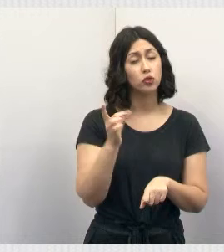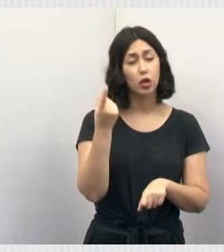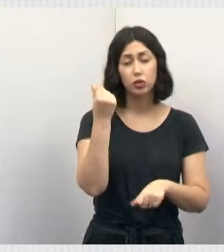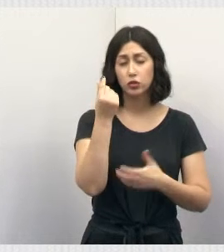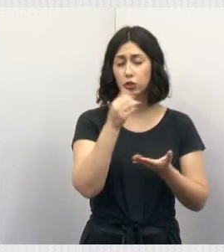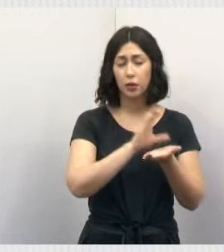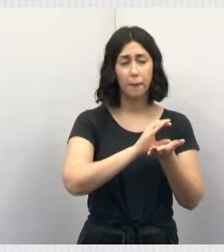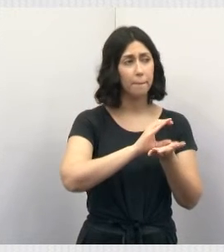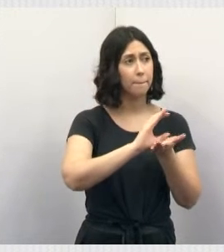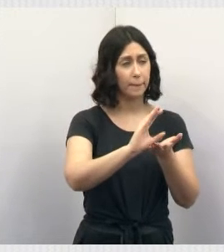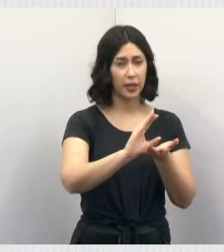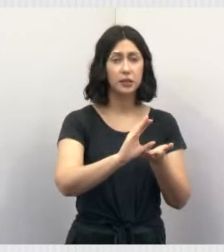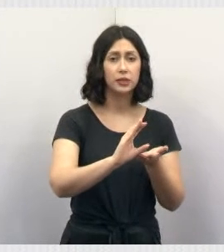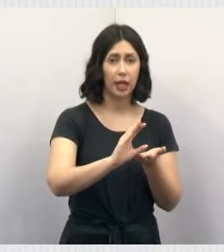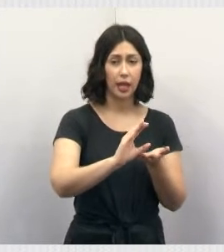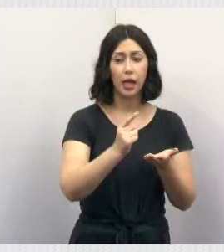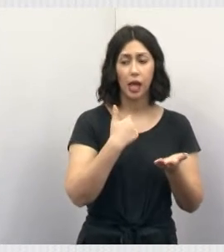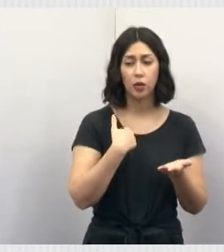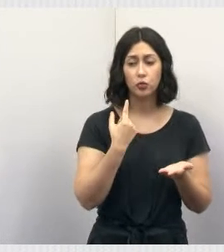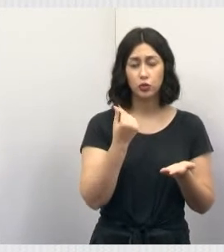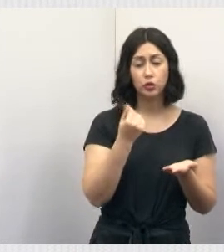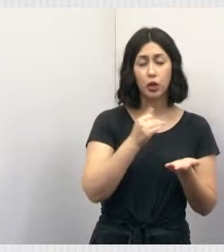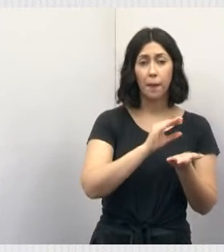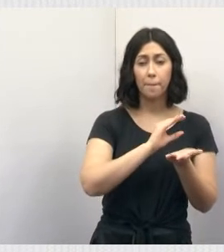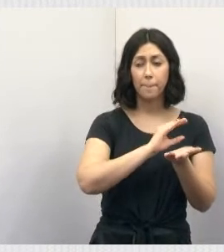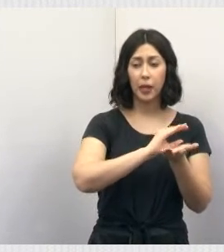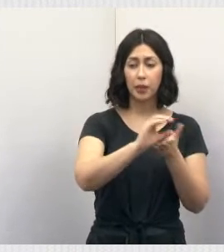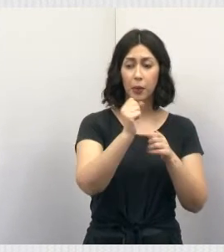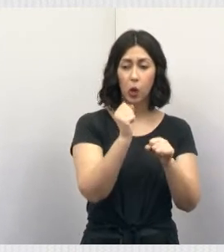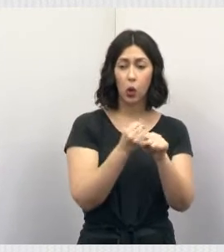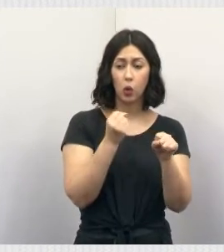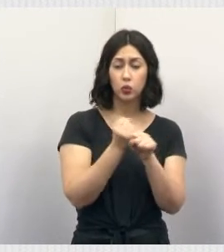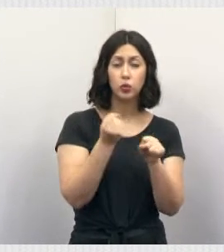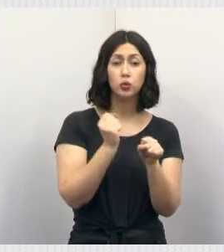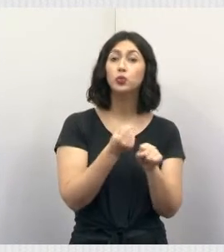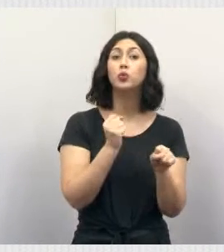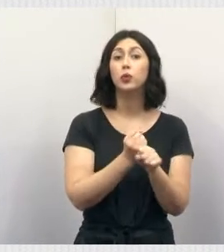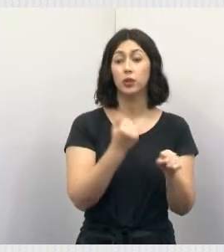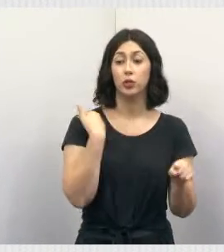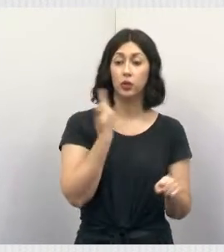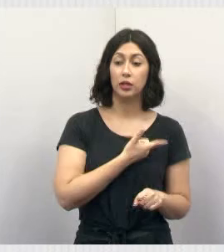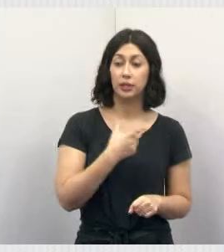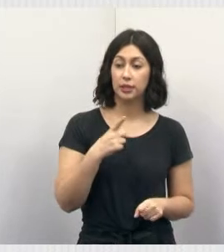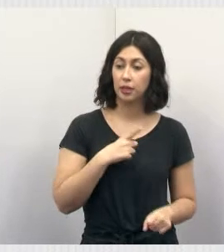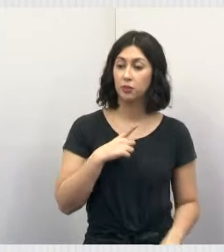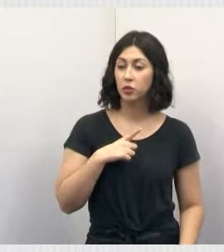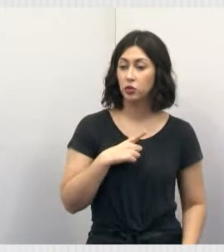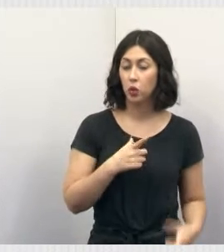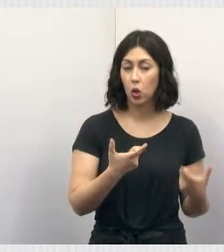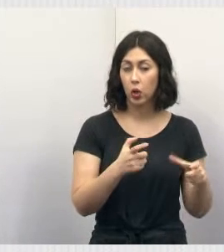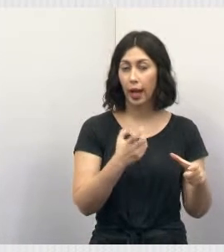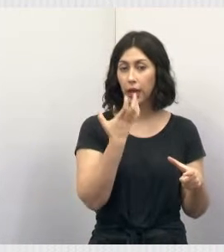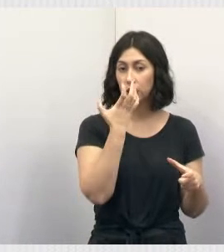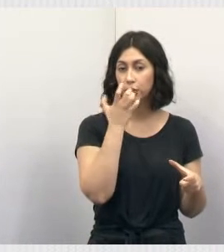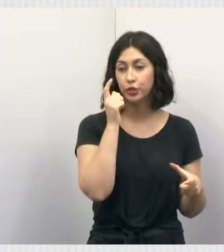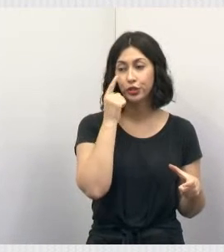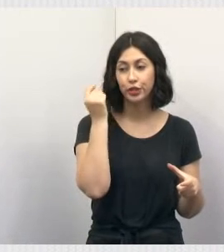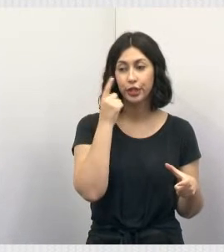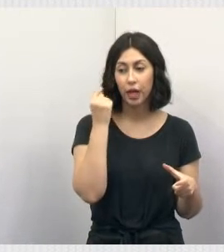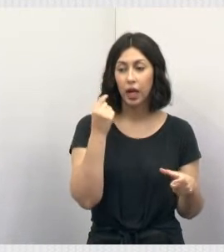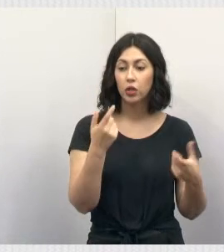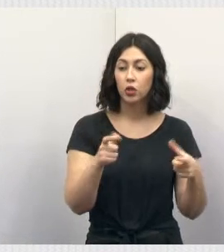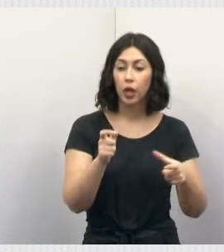parlamentar, ou melhor, emenda impositiva para estar reformando o abrigo. Nós temos ali o gatil, o banho e tosa novo,